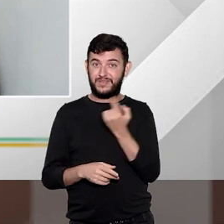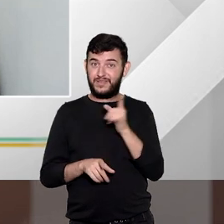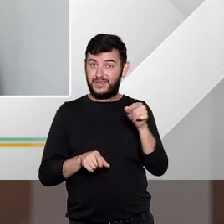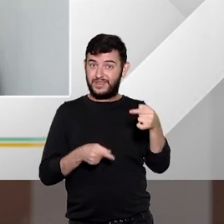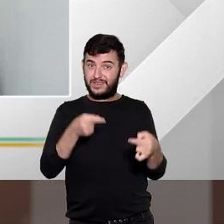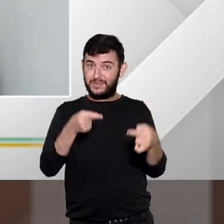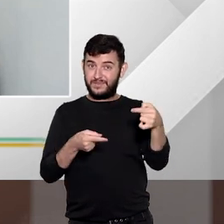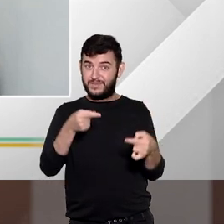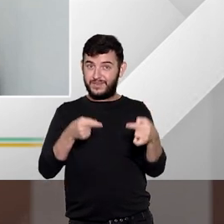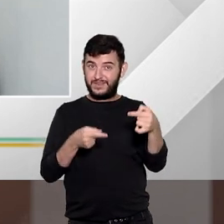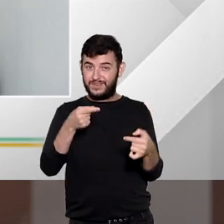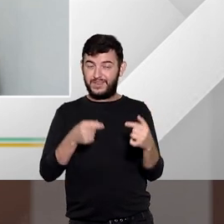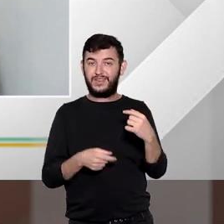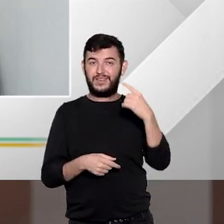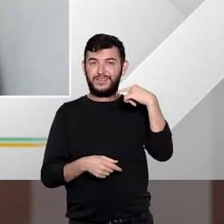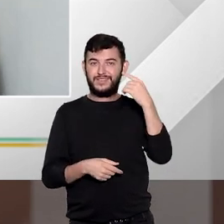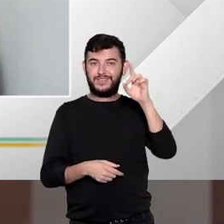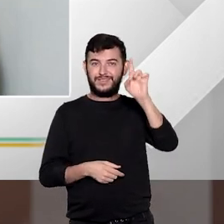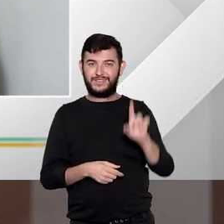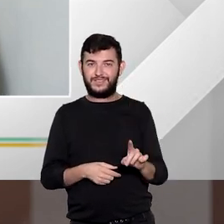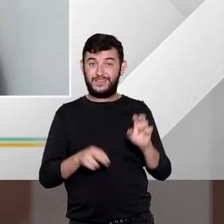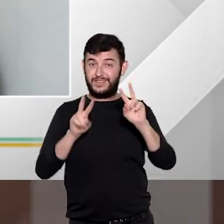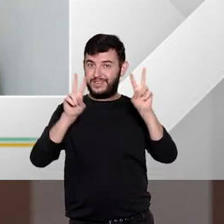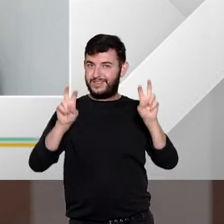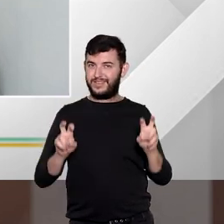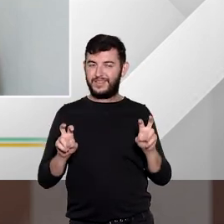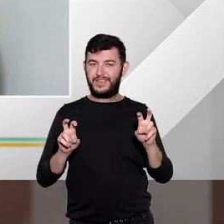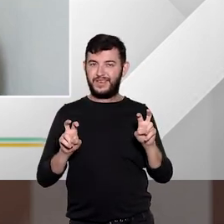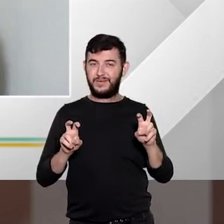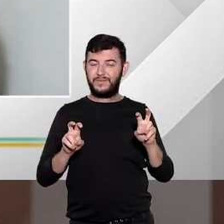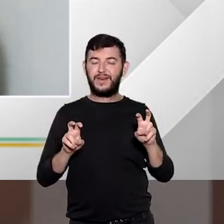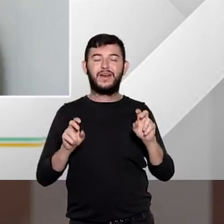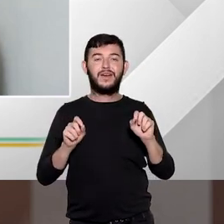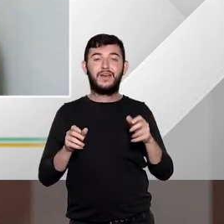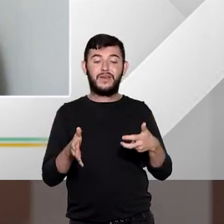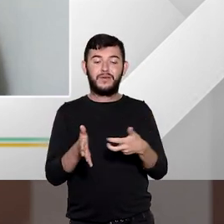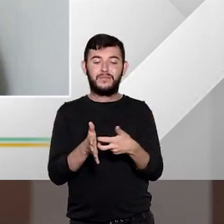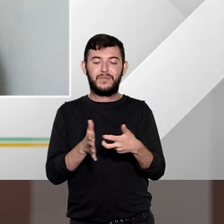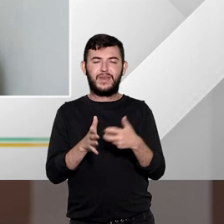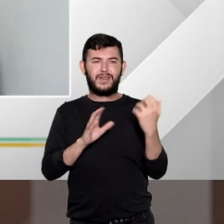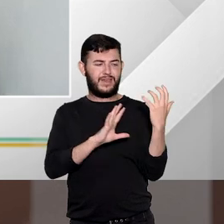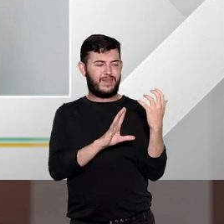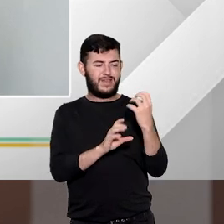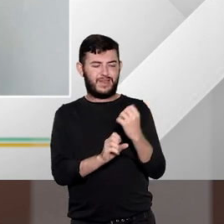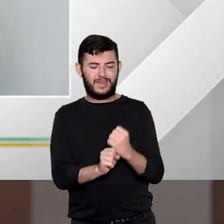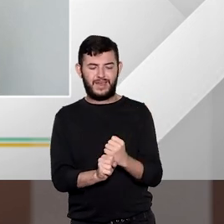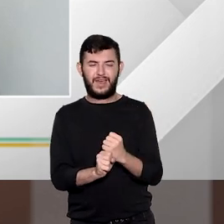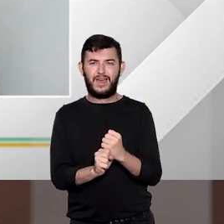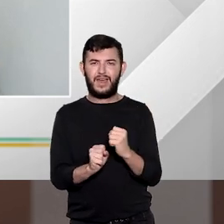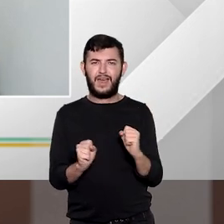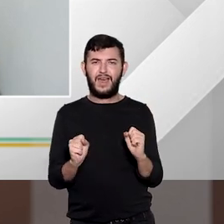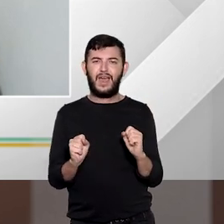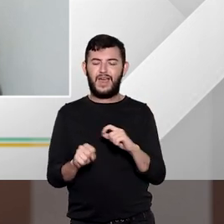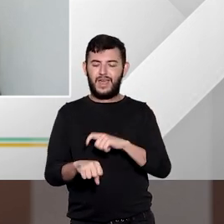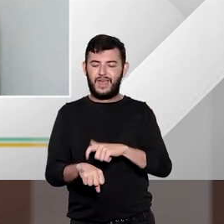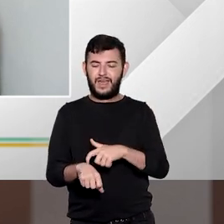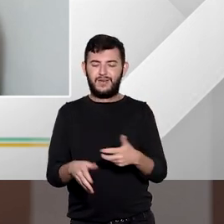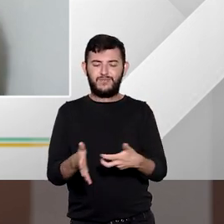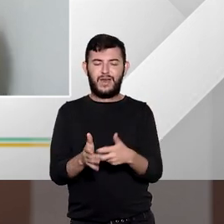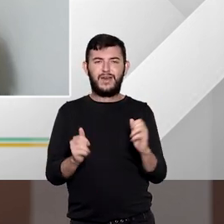o direito e esse tema da dosimetria da pena que é um tema que muitas discussões